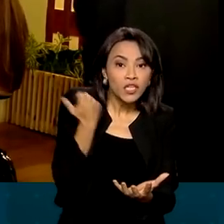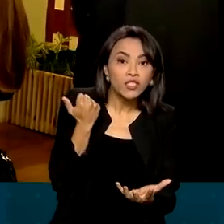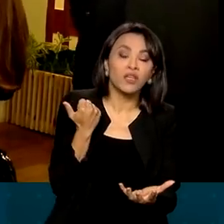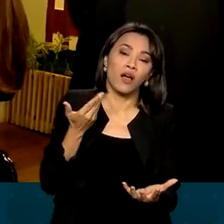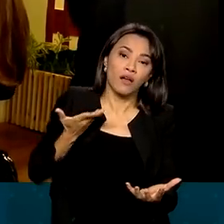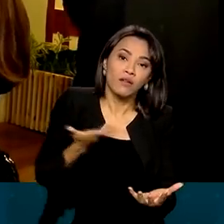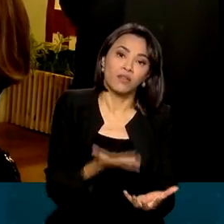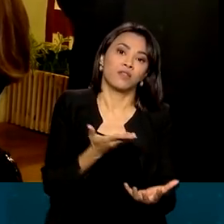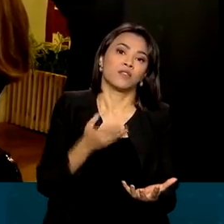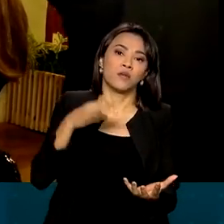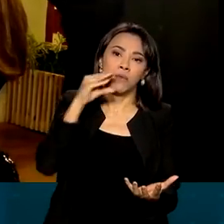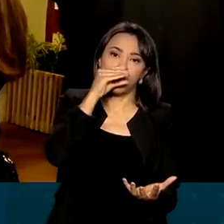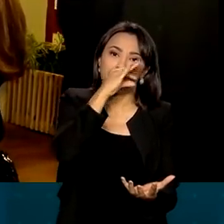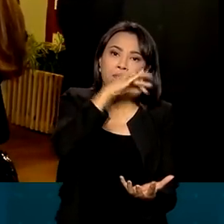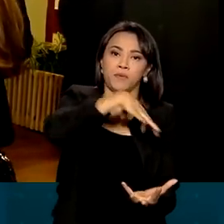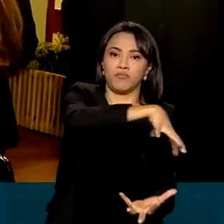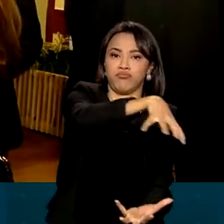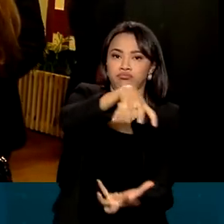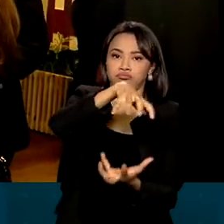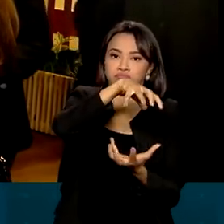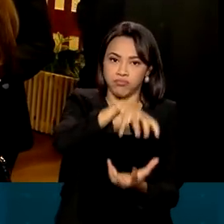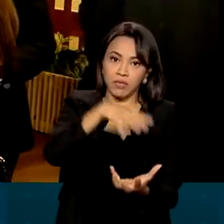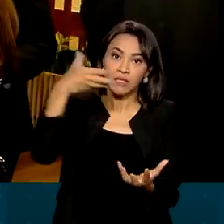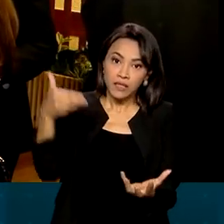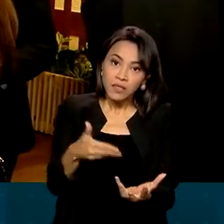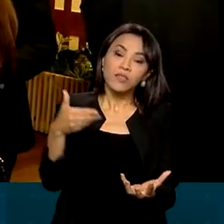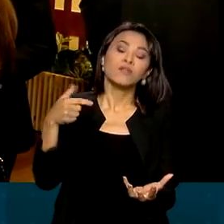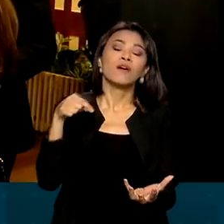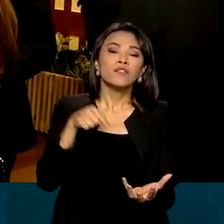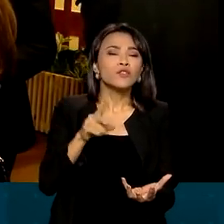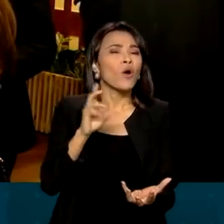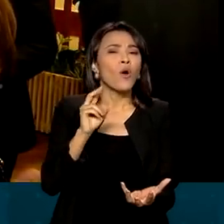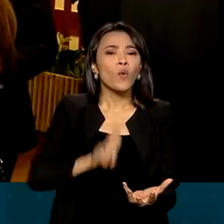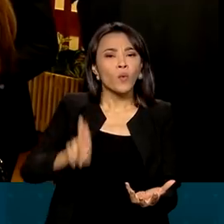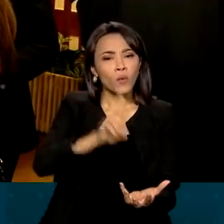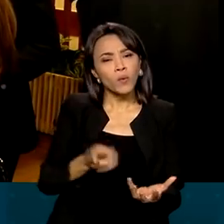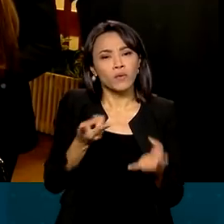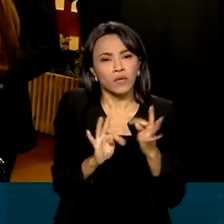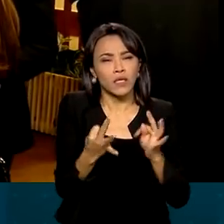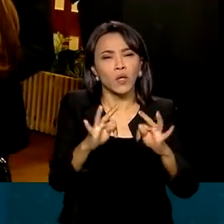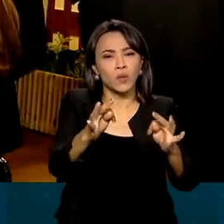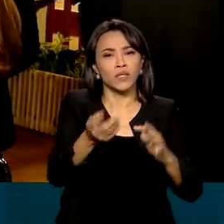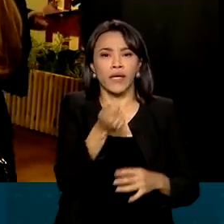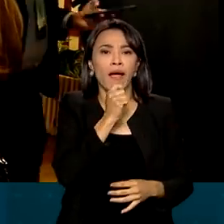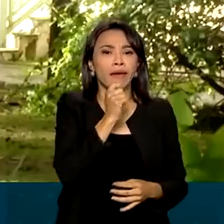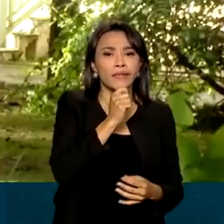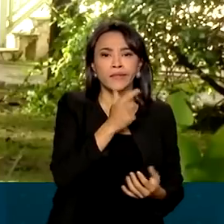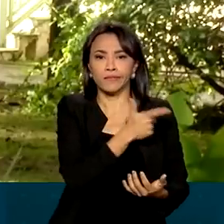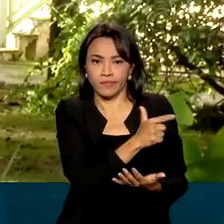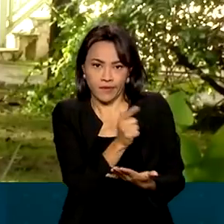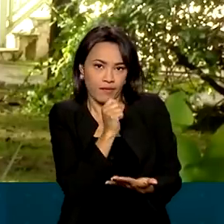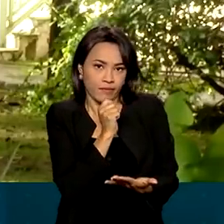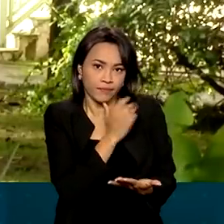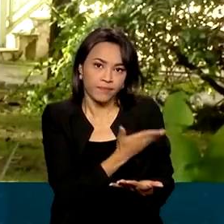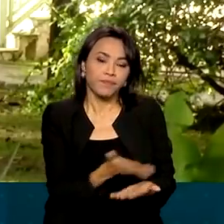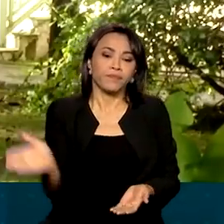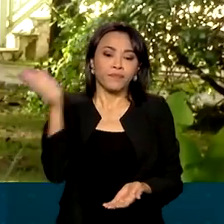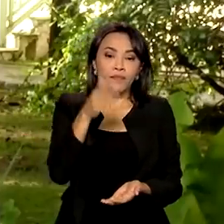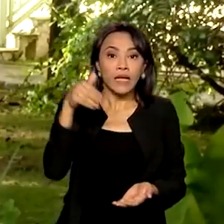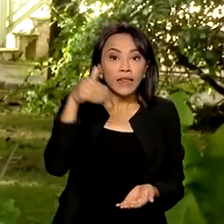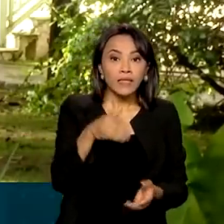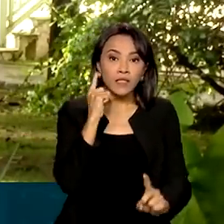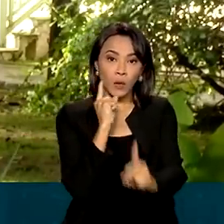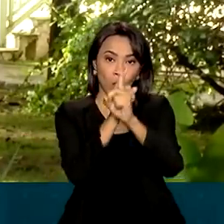carbono da atmosfera e isso só com muita tecnologia, algumas que ainda não estão nem disponíveis. Durante o Congresso também